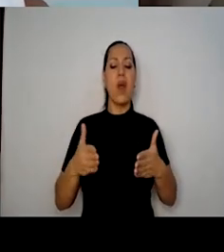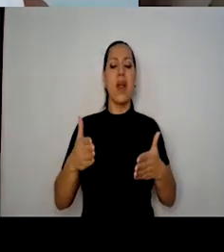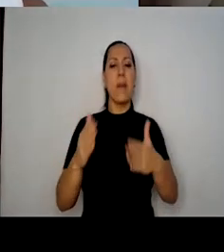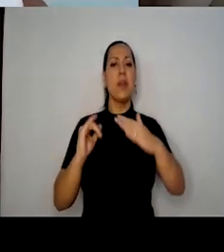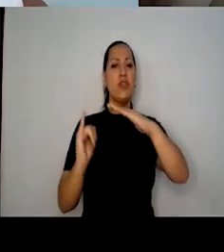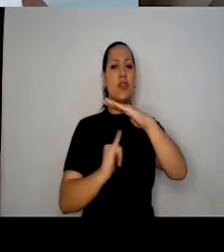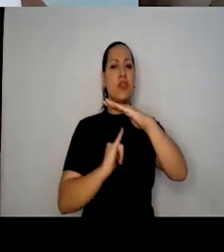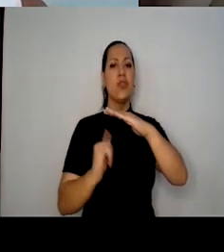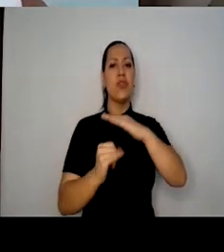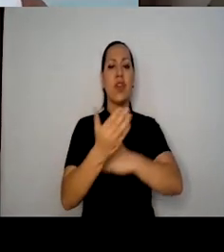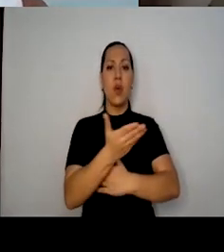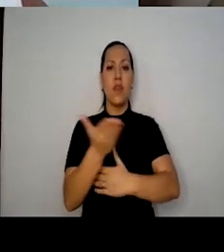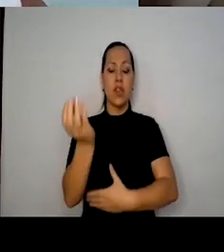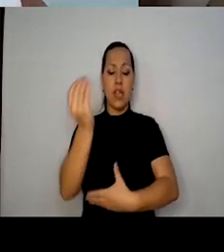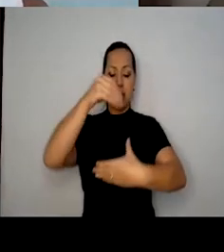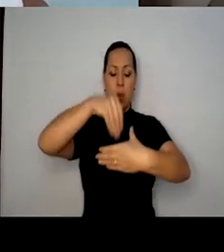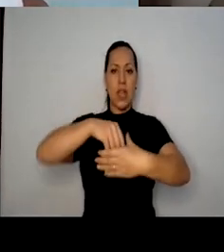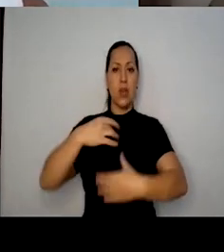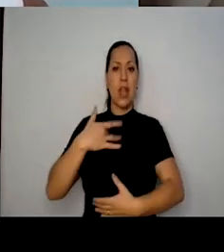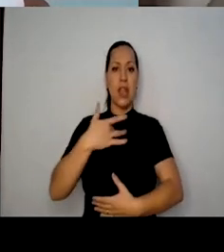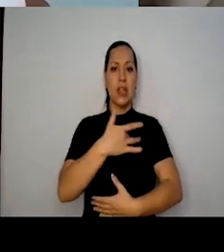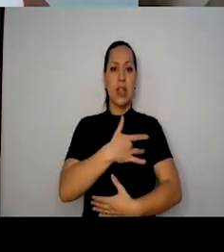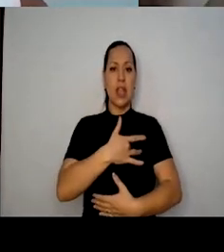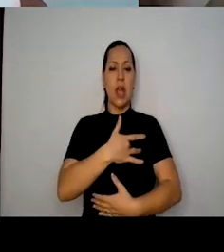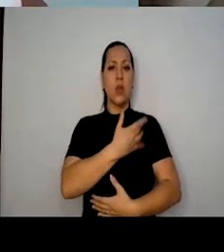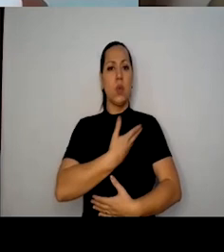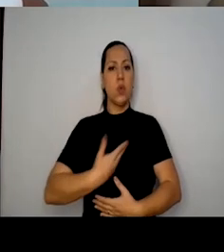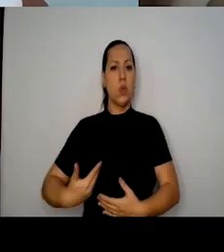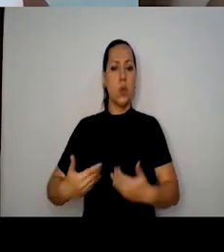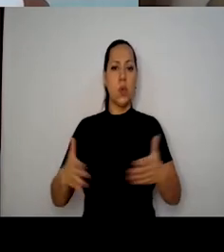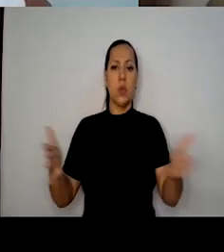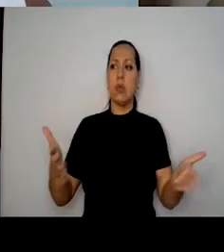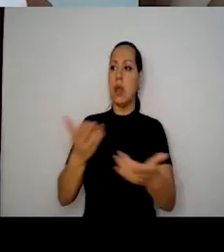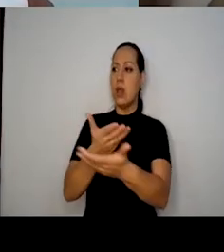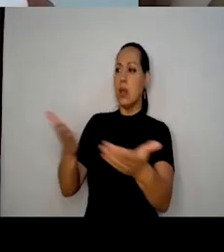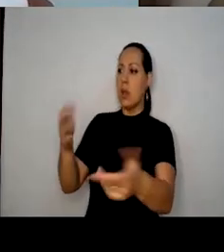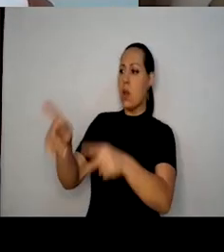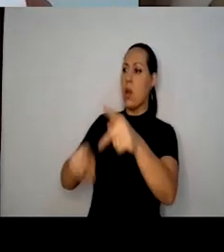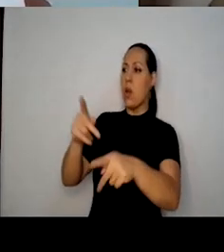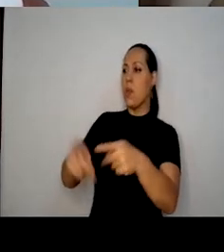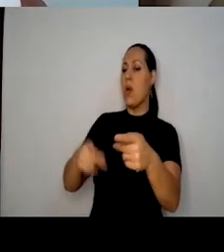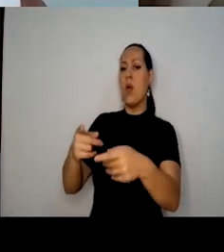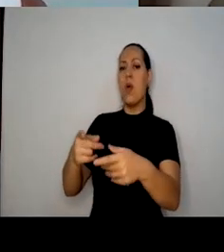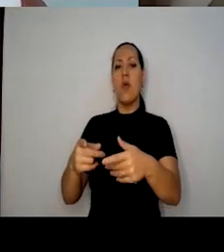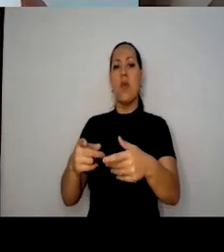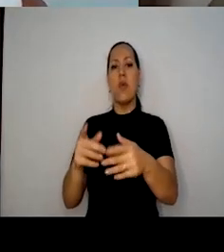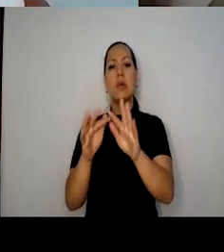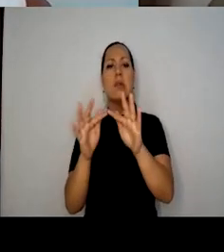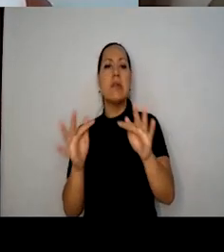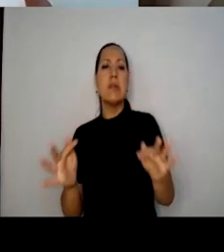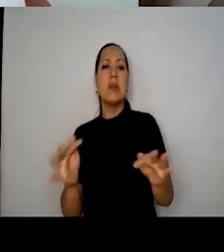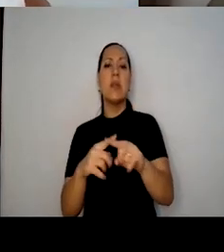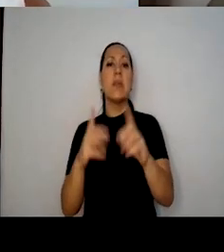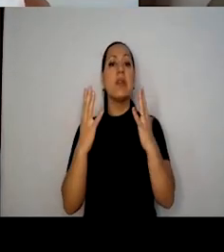dentro da saúde pública, então são corpos vulneráveis, mas que também são corpos que já são aceitos ali,